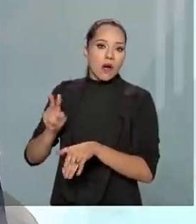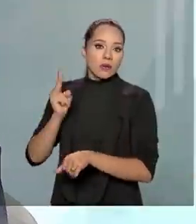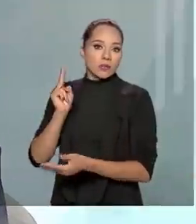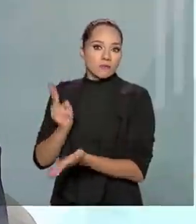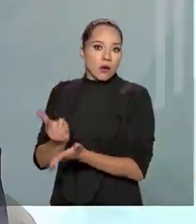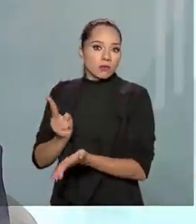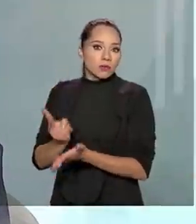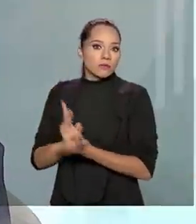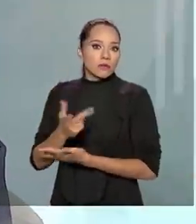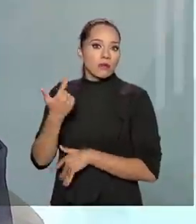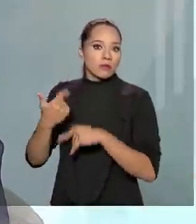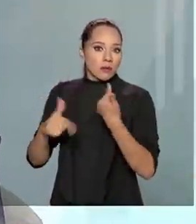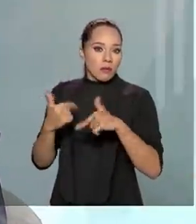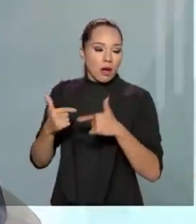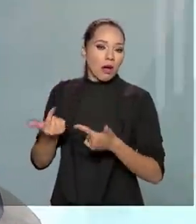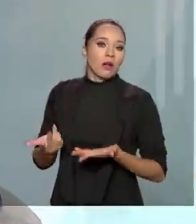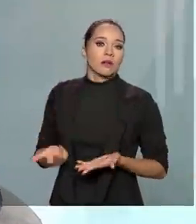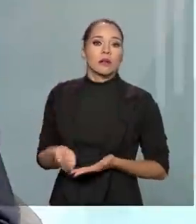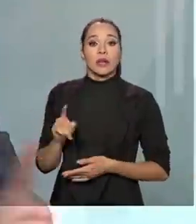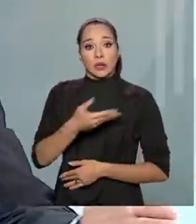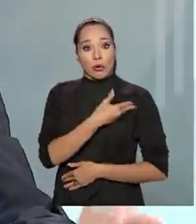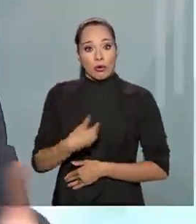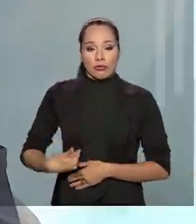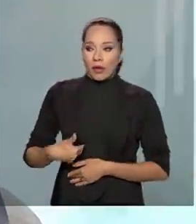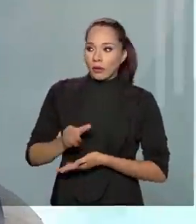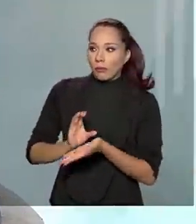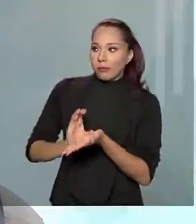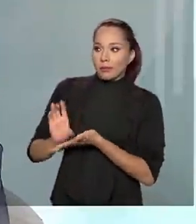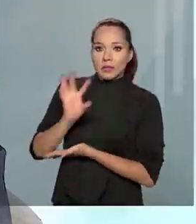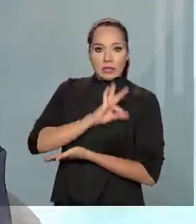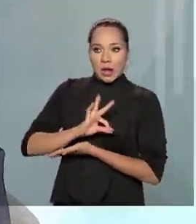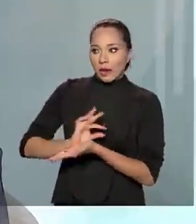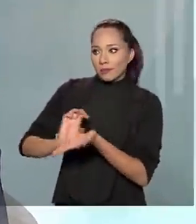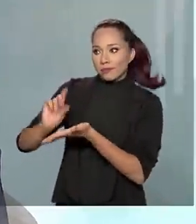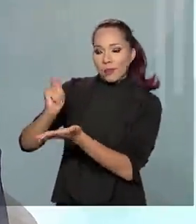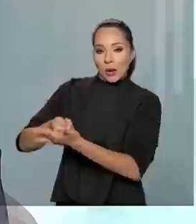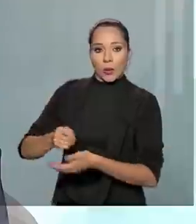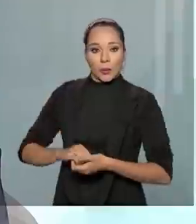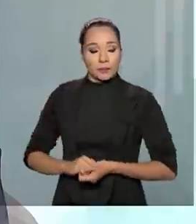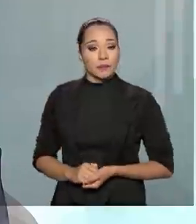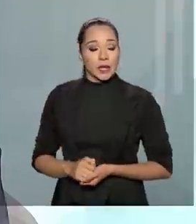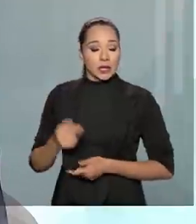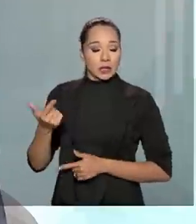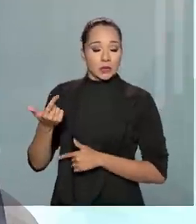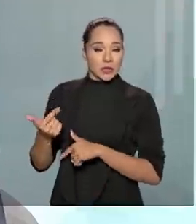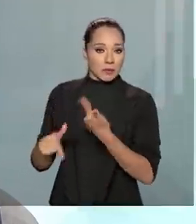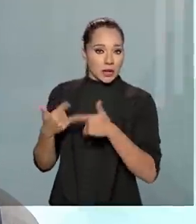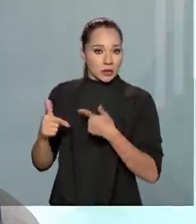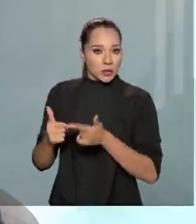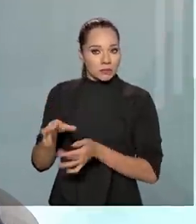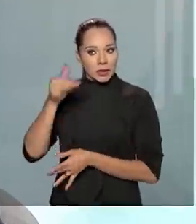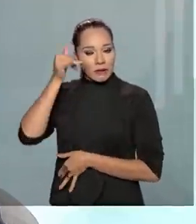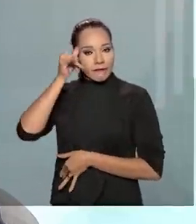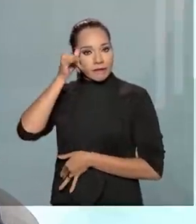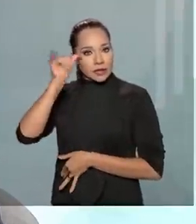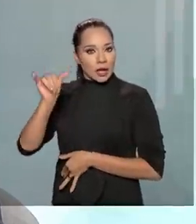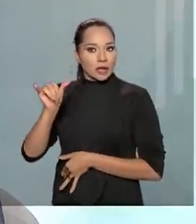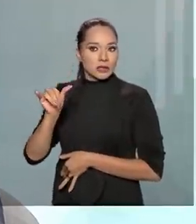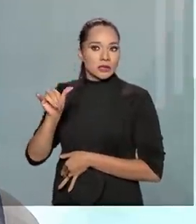emprego, que o governo bancou parte do salário desses trabalhadores para que não tivesse